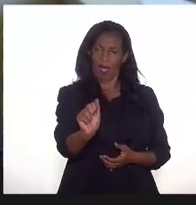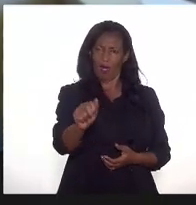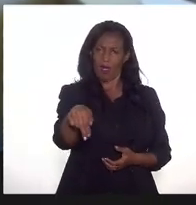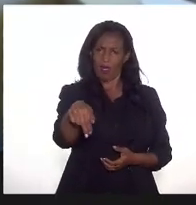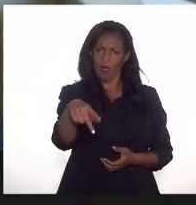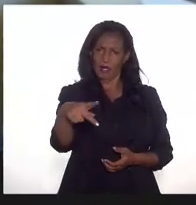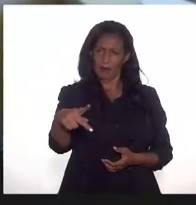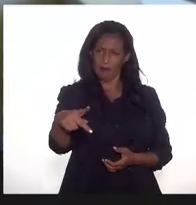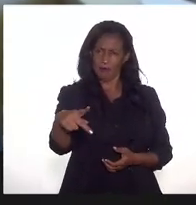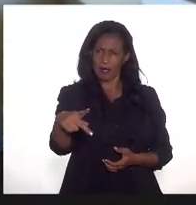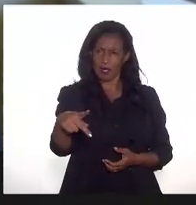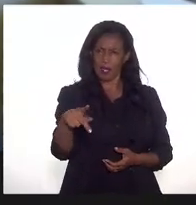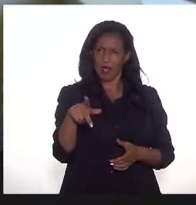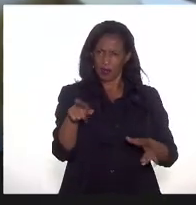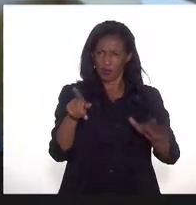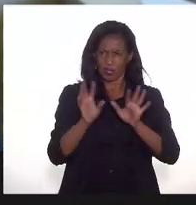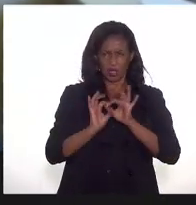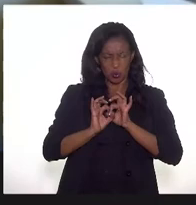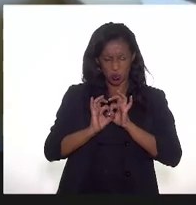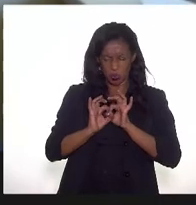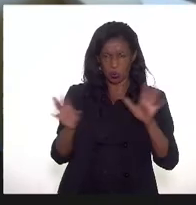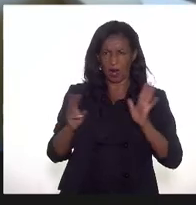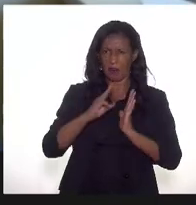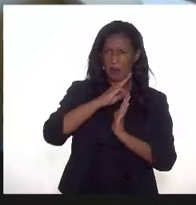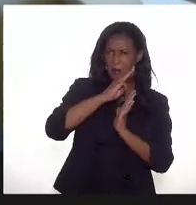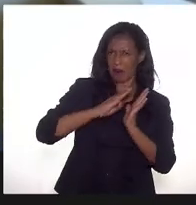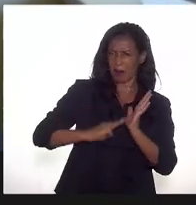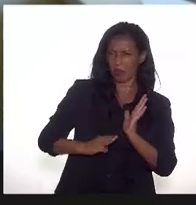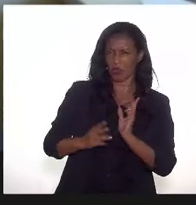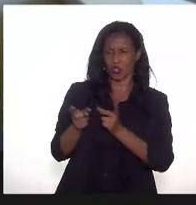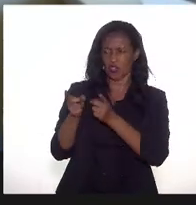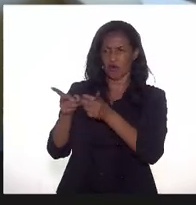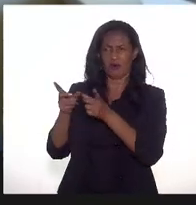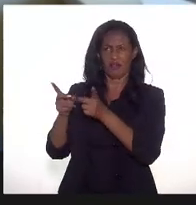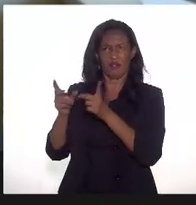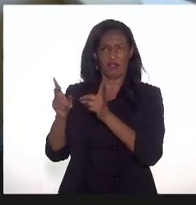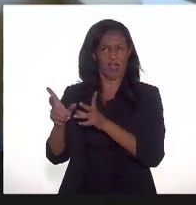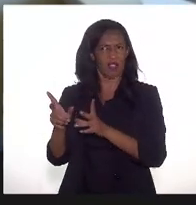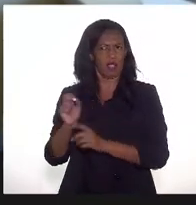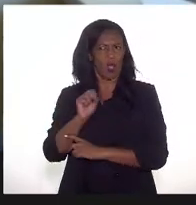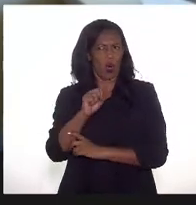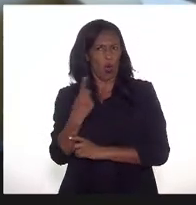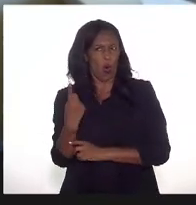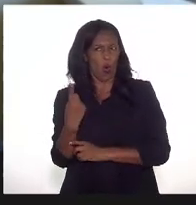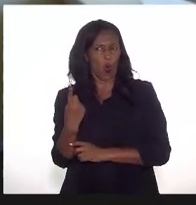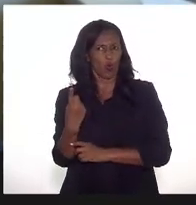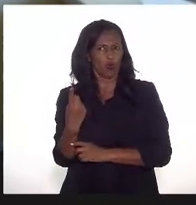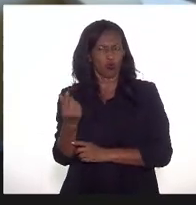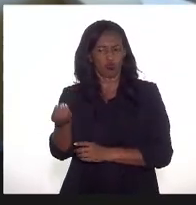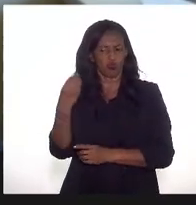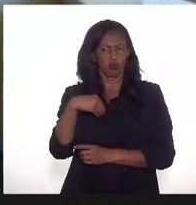deu algum aval a esse tipo de metodologia de cobrança ou isso não passou pela ANP.